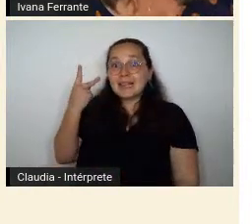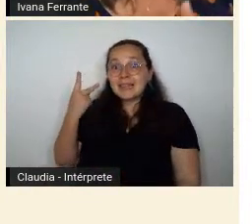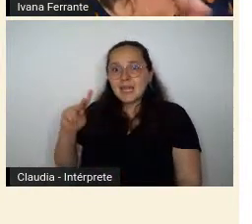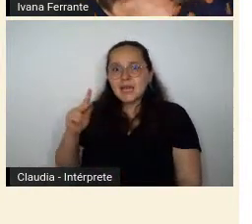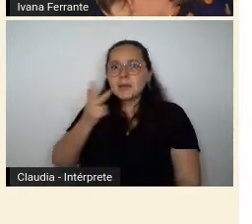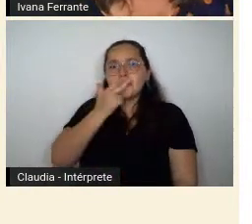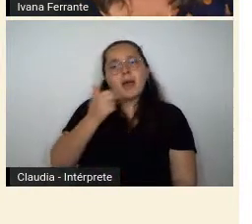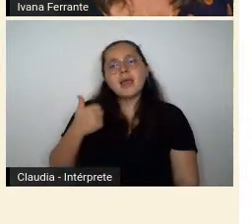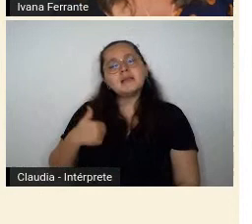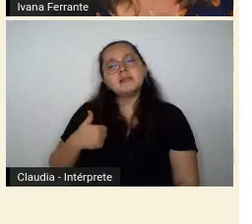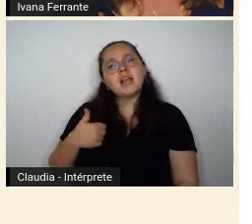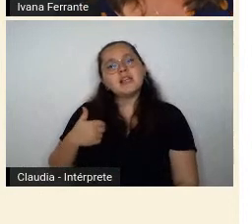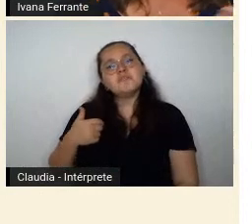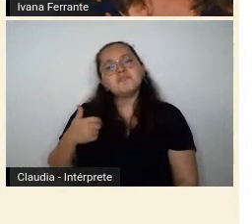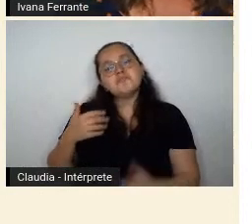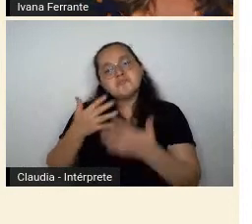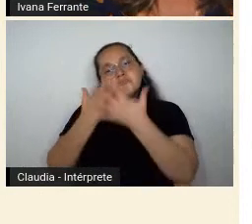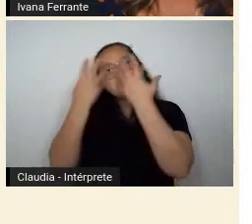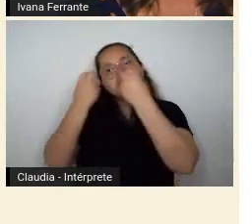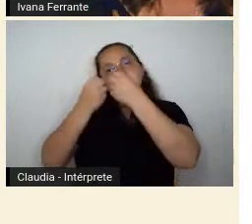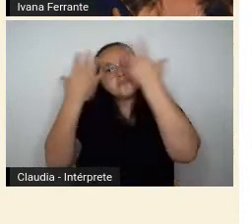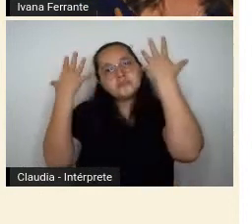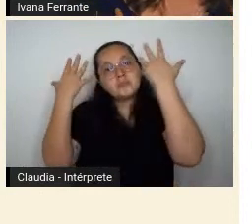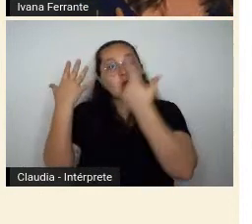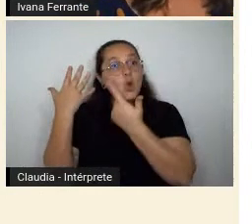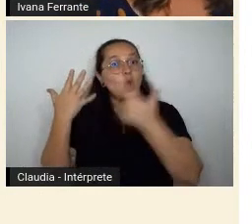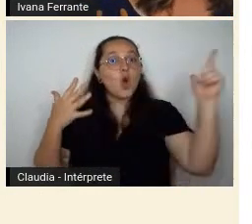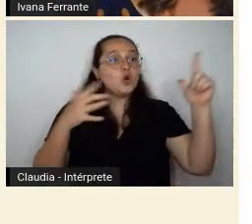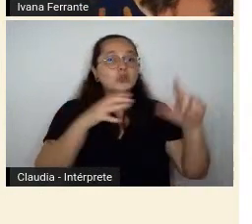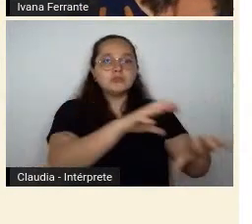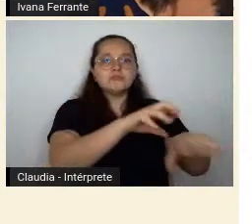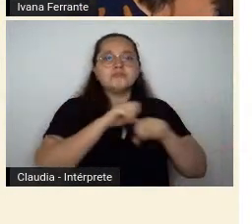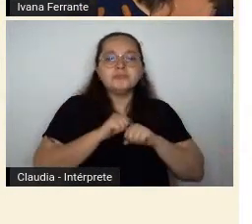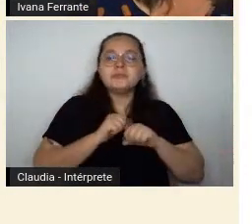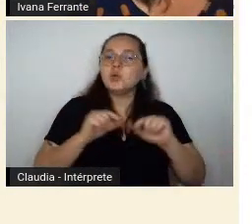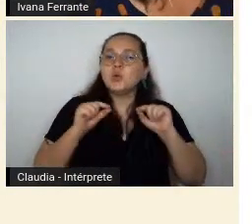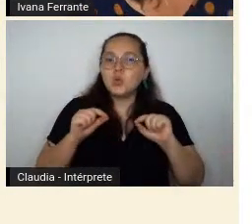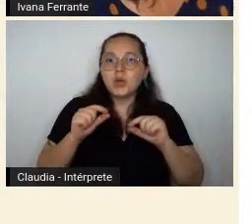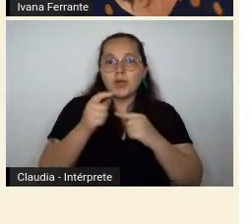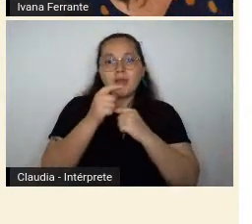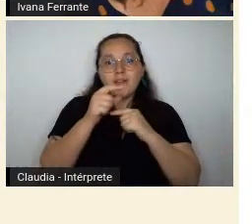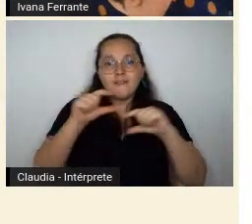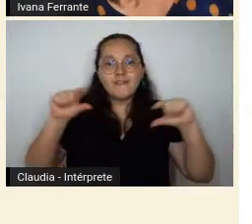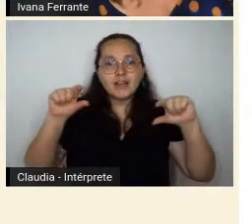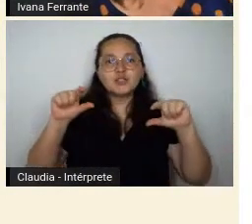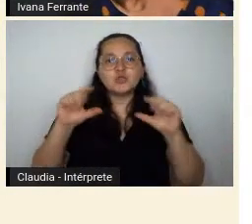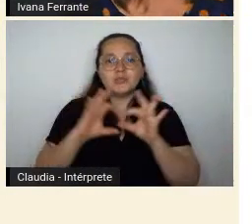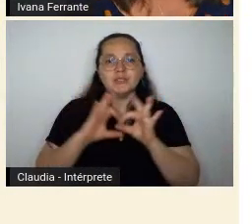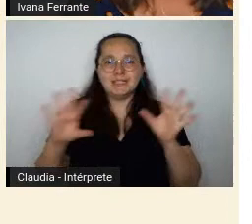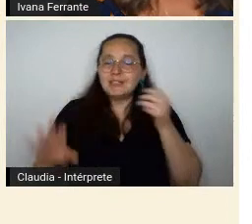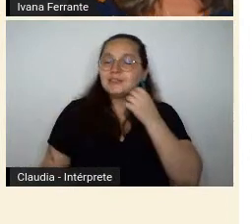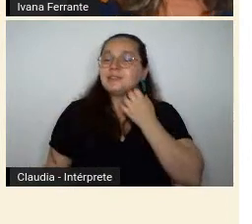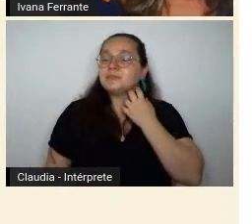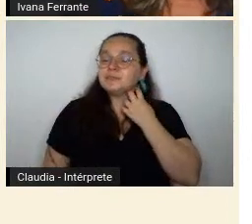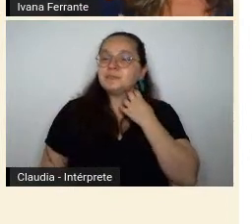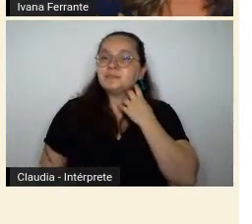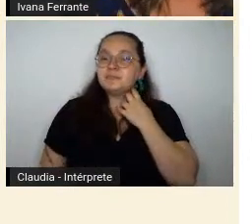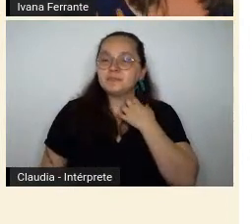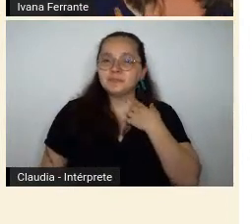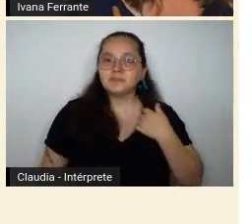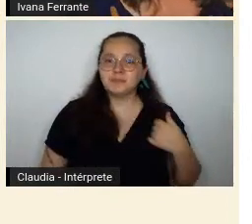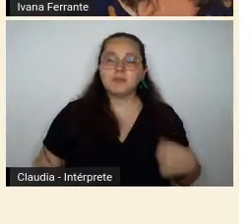começava, pouco a pouco, a adotar o verso livre. Ele também publica nas revistas